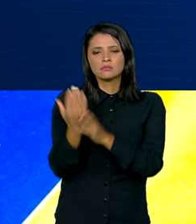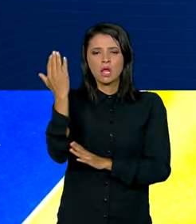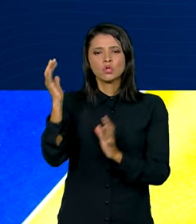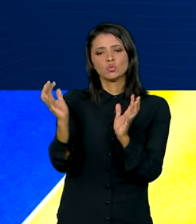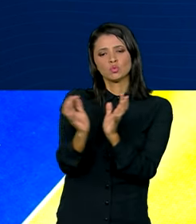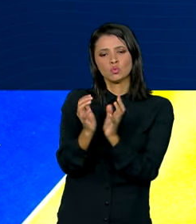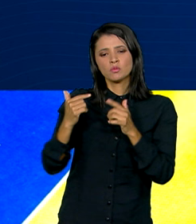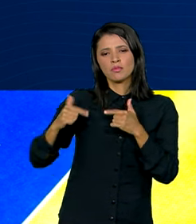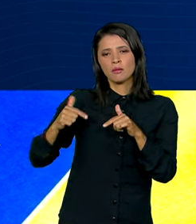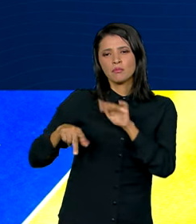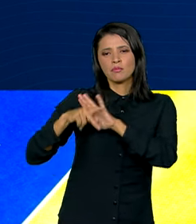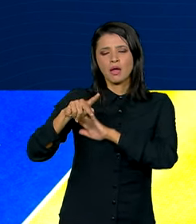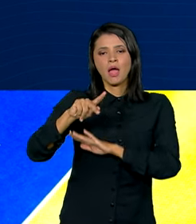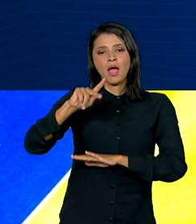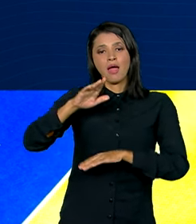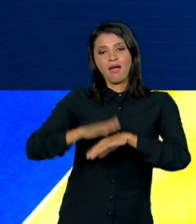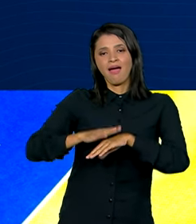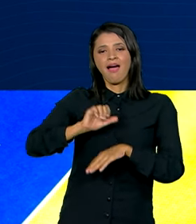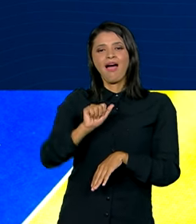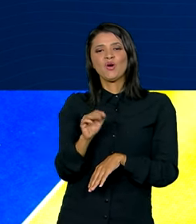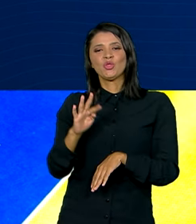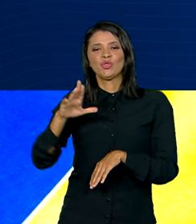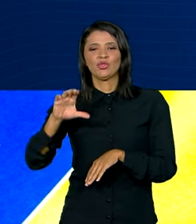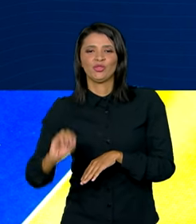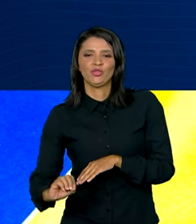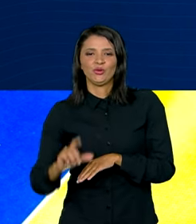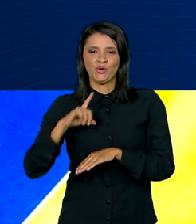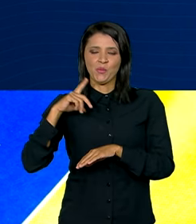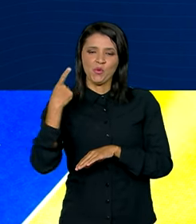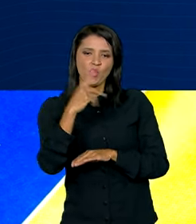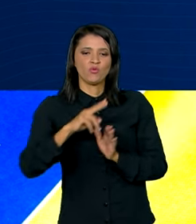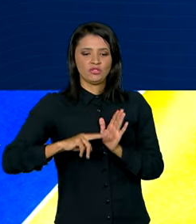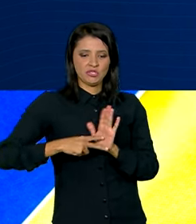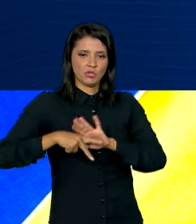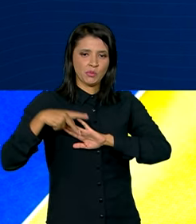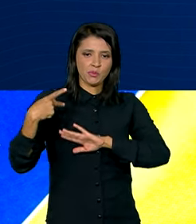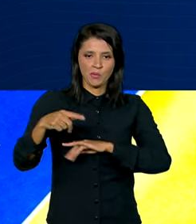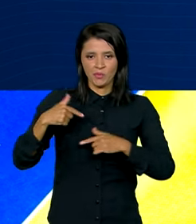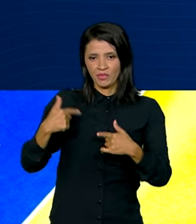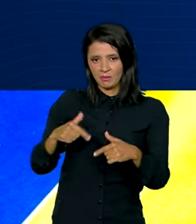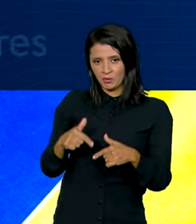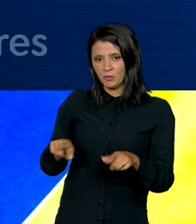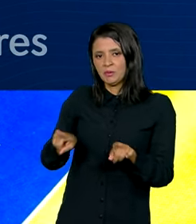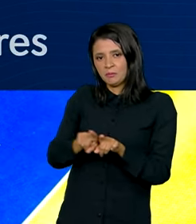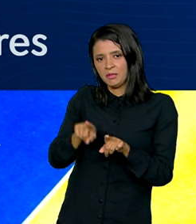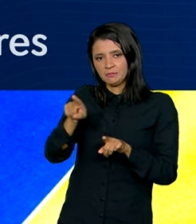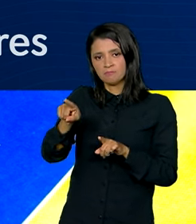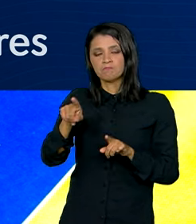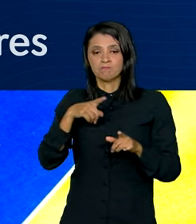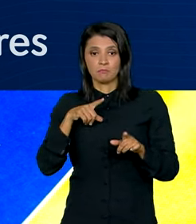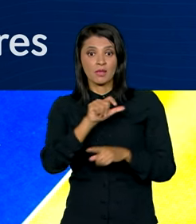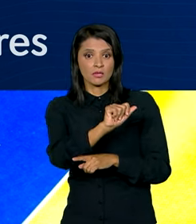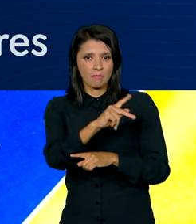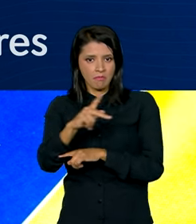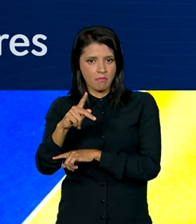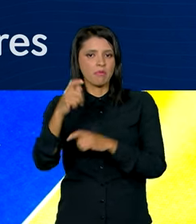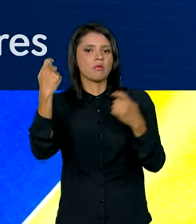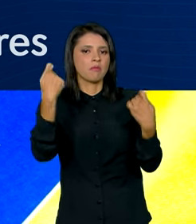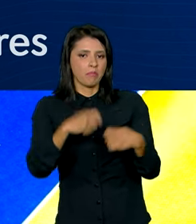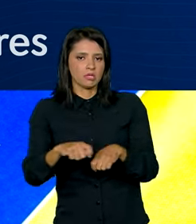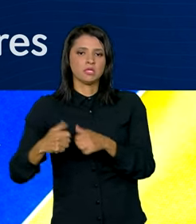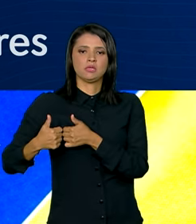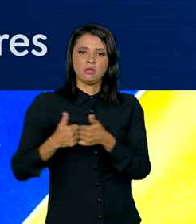categoria de trabalhador autônomo por plataforma, com sindicato de trabalhadores e patronal. As plataformas terão de seguir